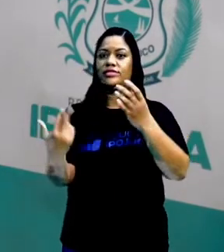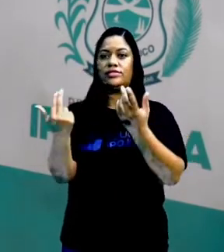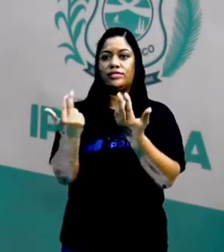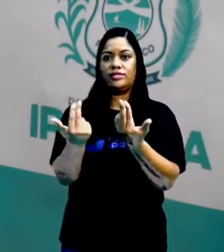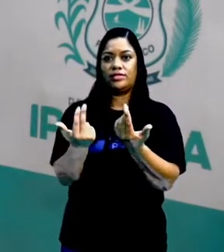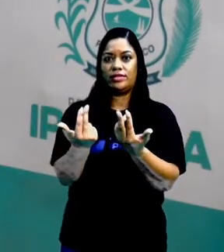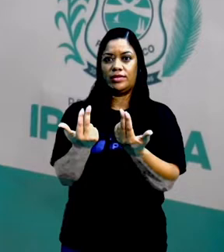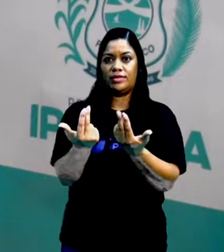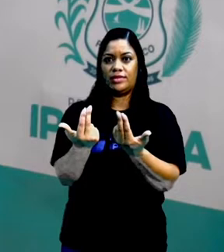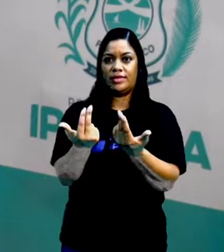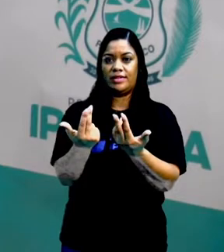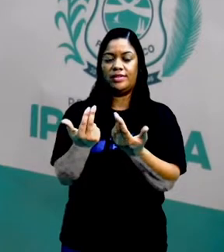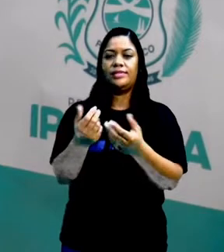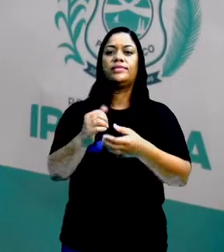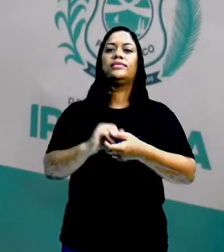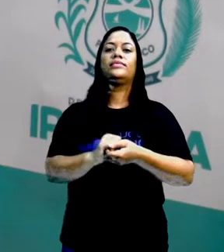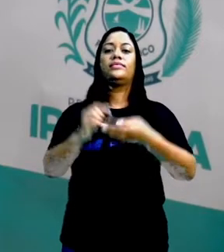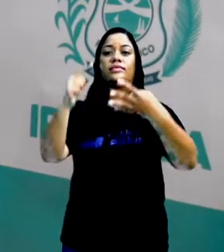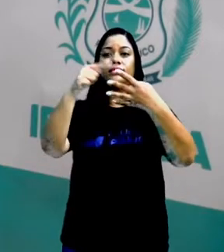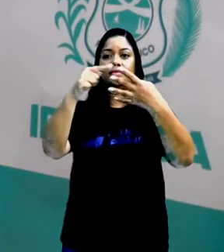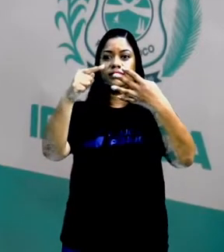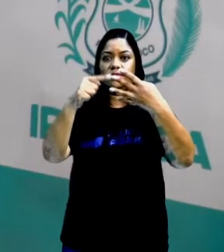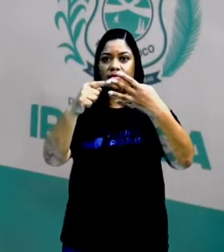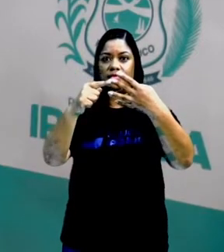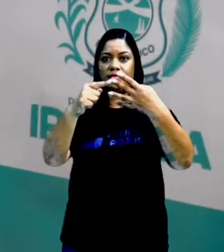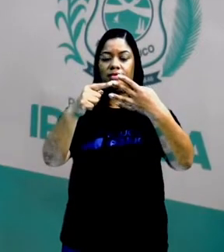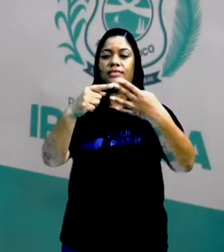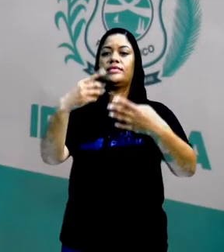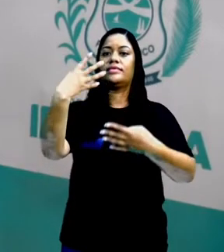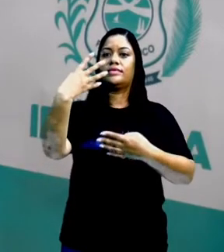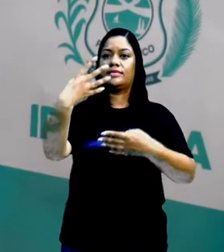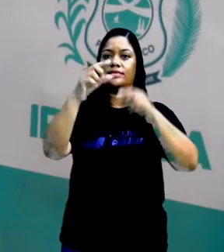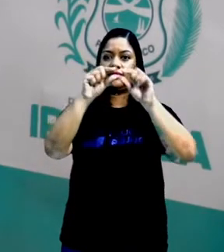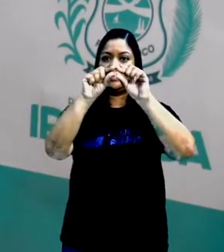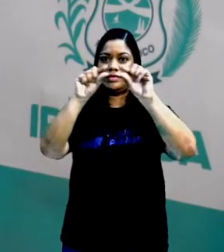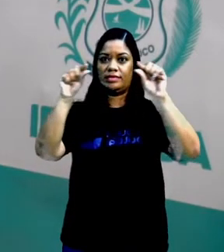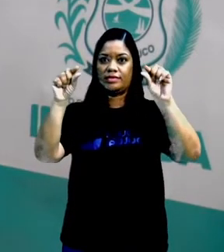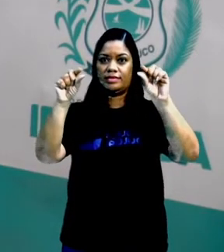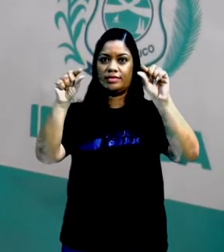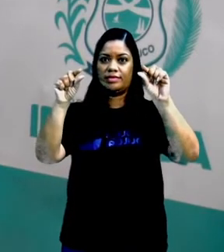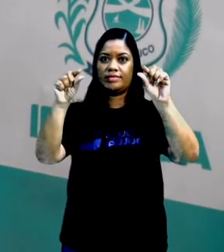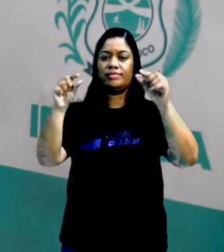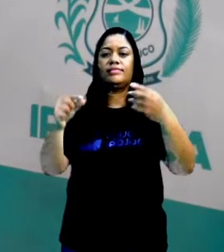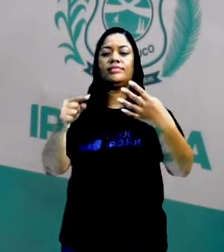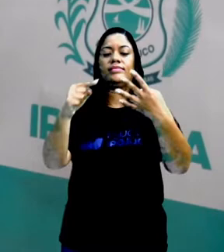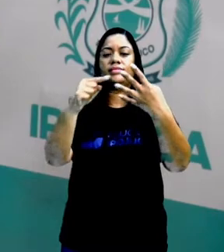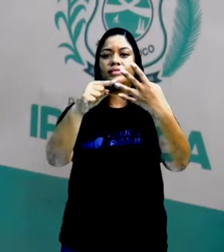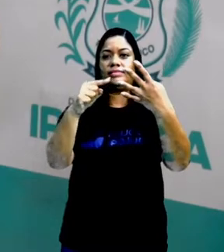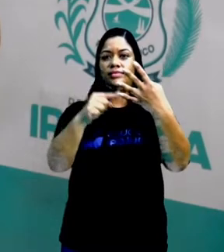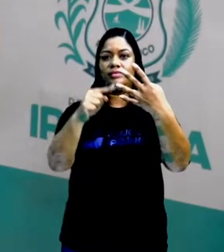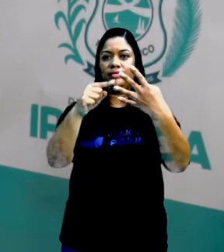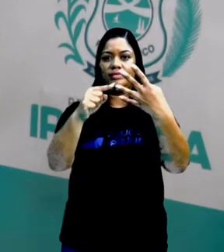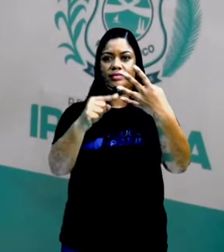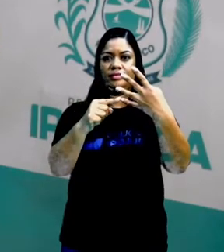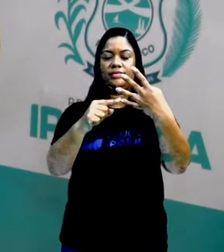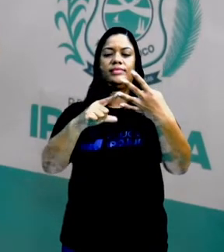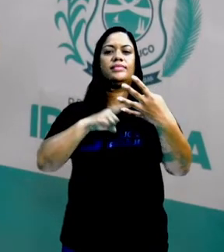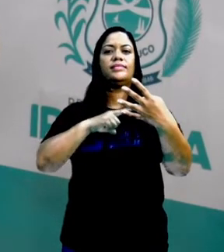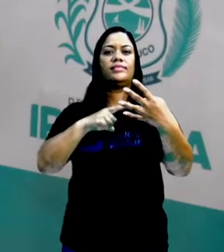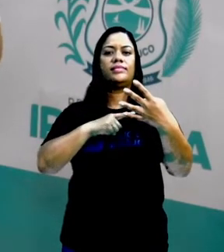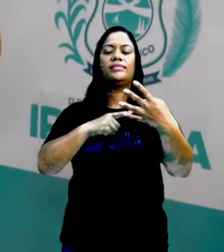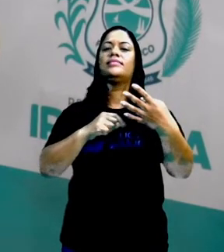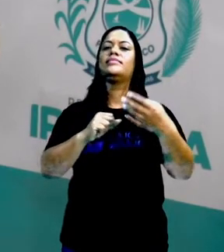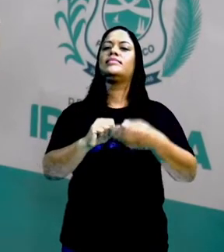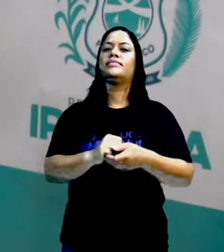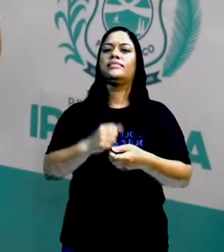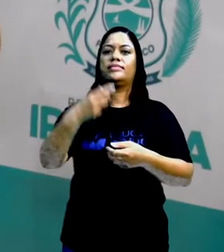onde as duas primeiras estrofes, cada uma delas tem quatro versos, e as duas últimas estrofes,